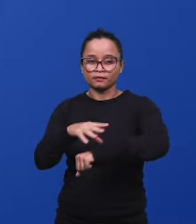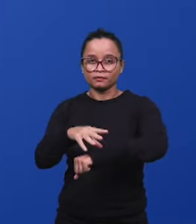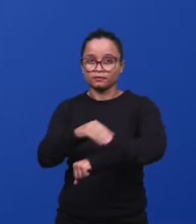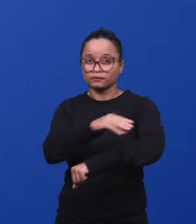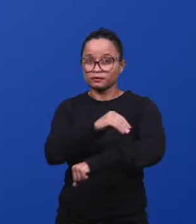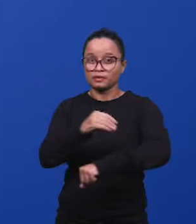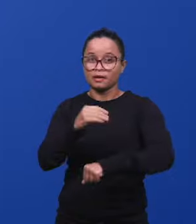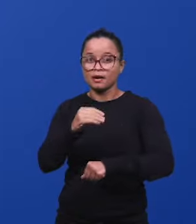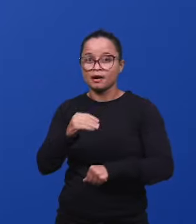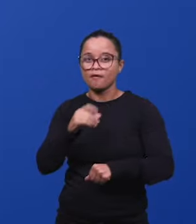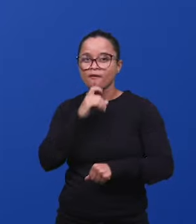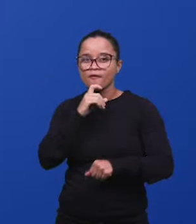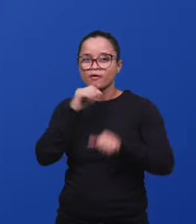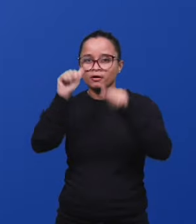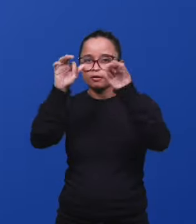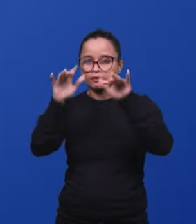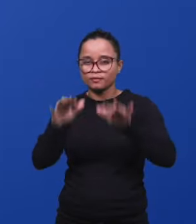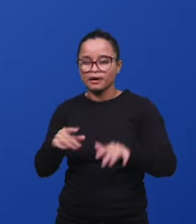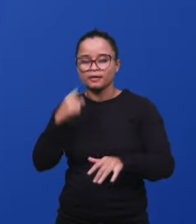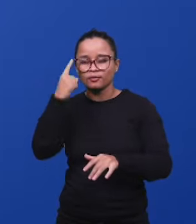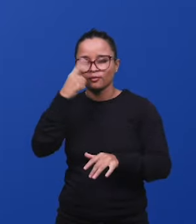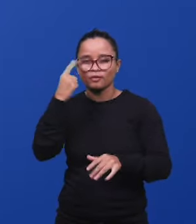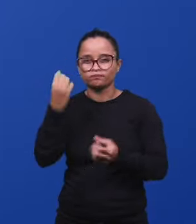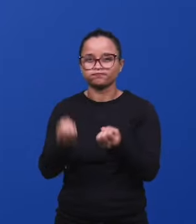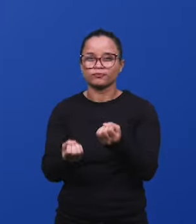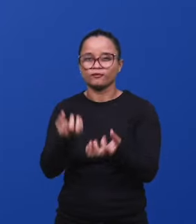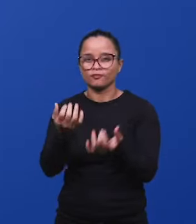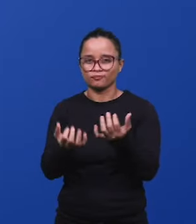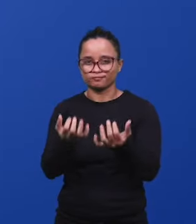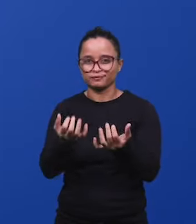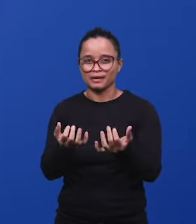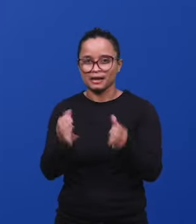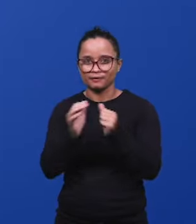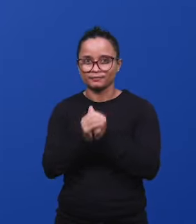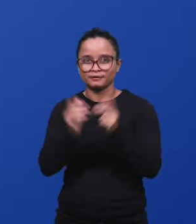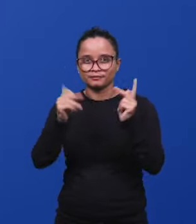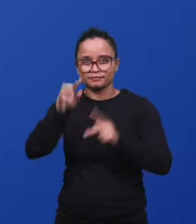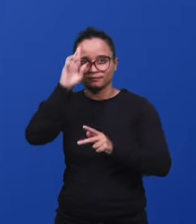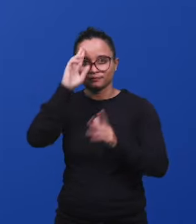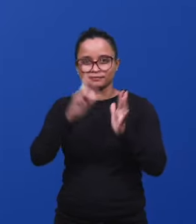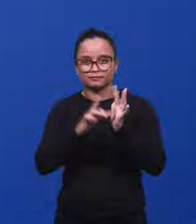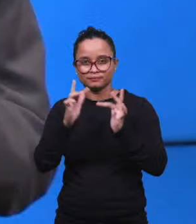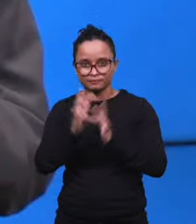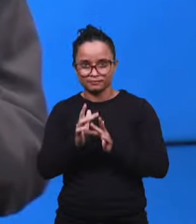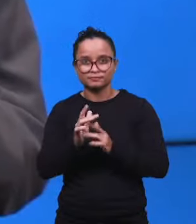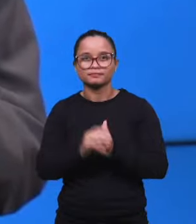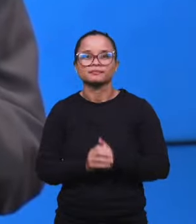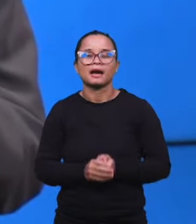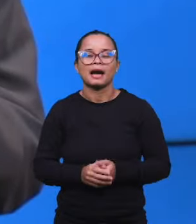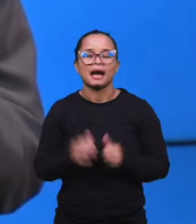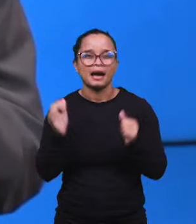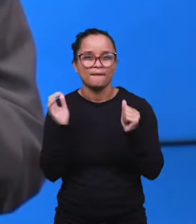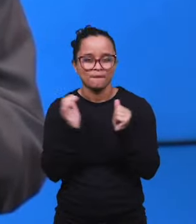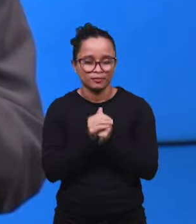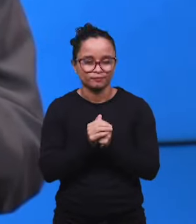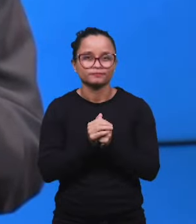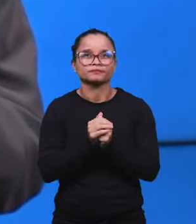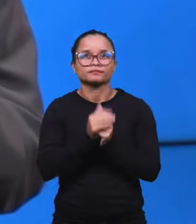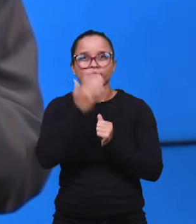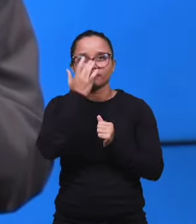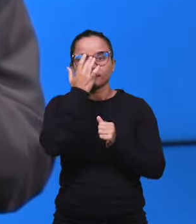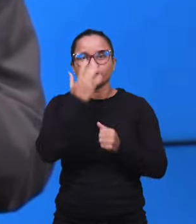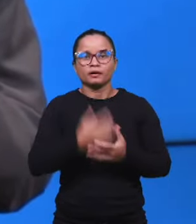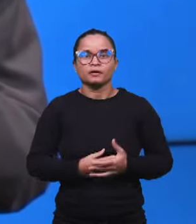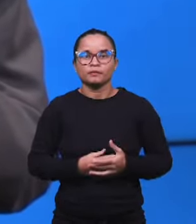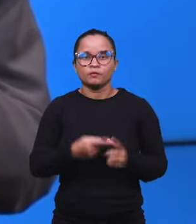como a neve, e os olhos como chama de fogo. Amém? A todos a paz do Senhor Jesus. Amém, Shalom. Realmente,